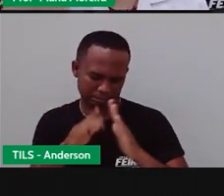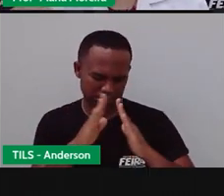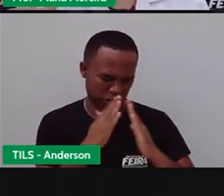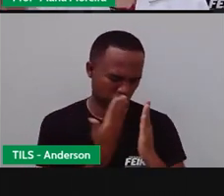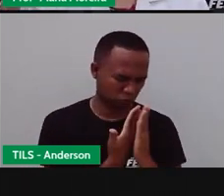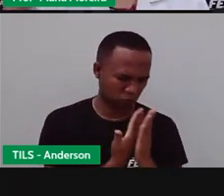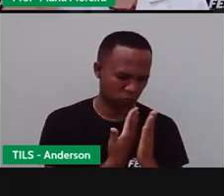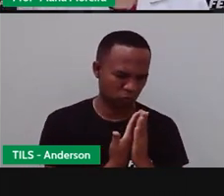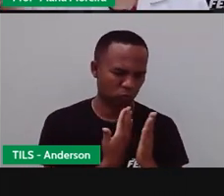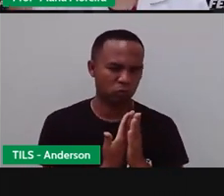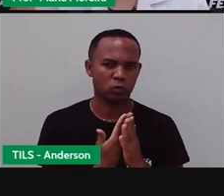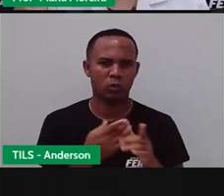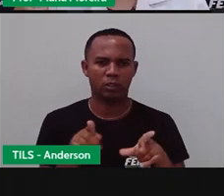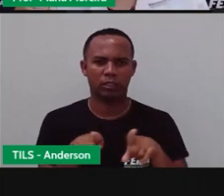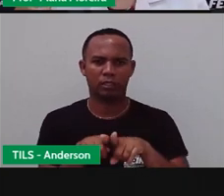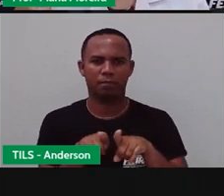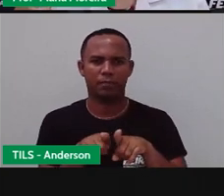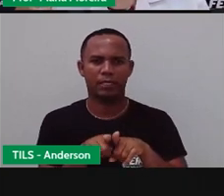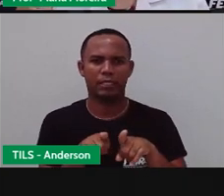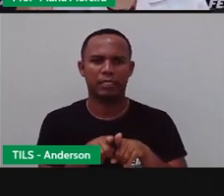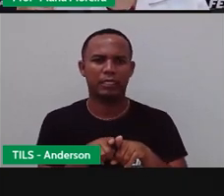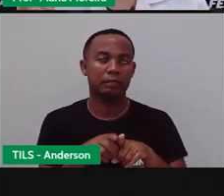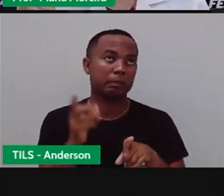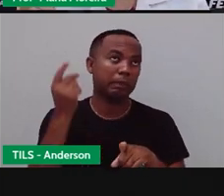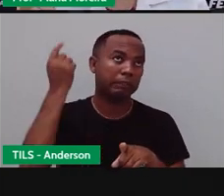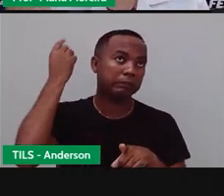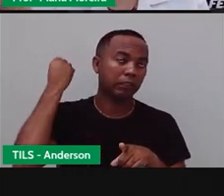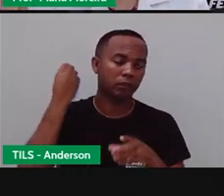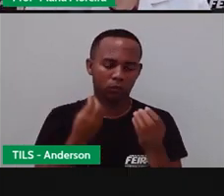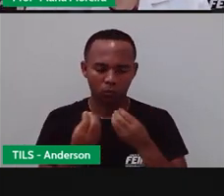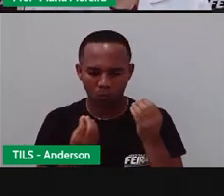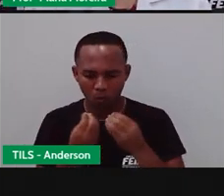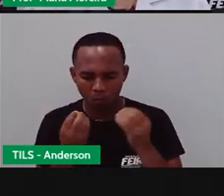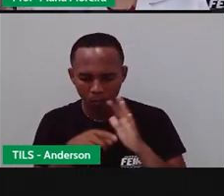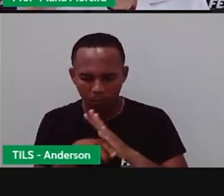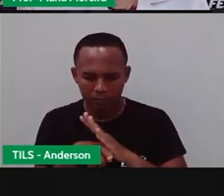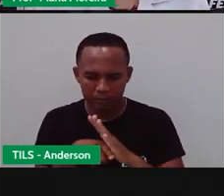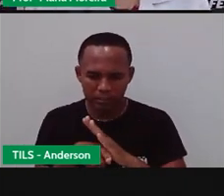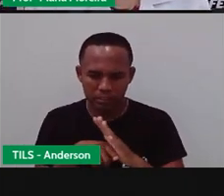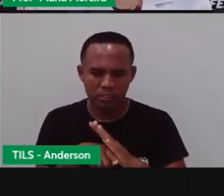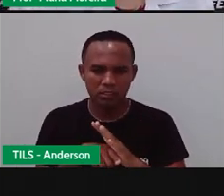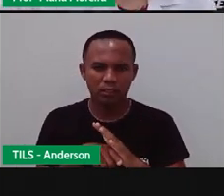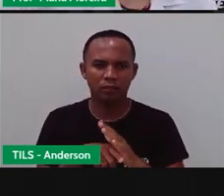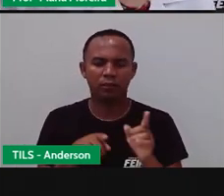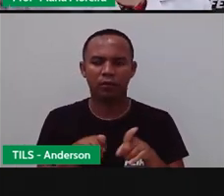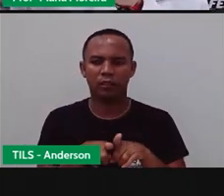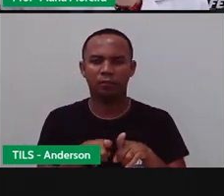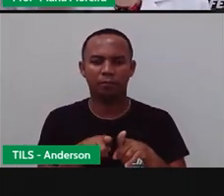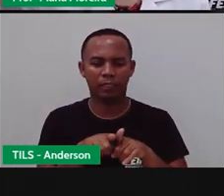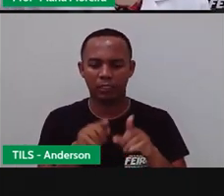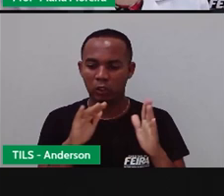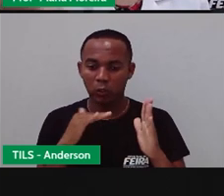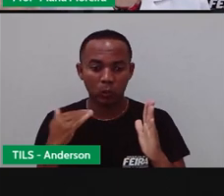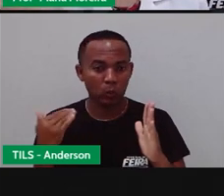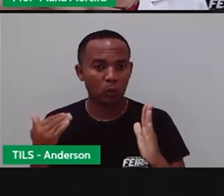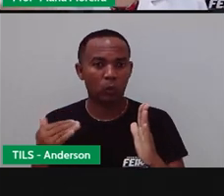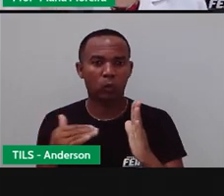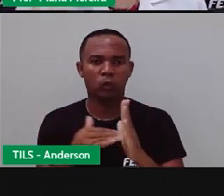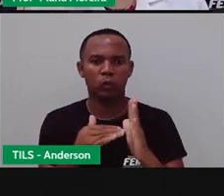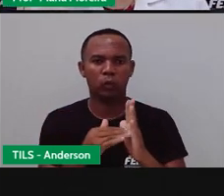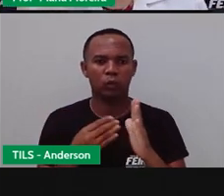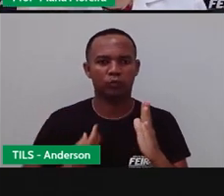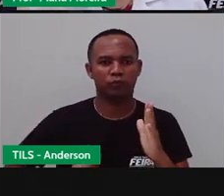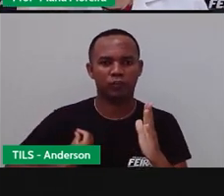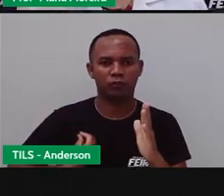fatos que aconteceram na história. Ou seja, em um determinado momento, tudo isso que a gente tá vivendo agora,